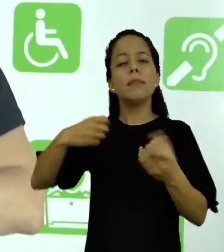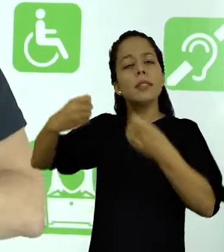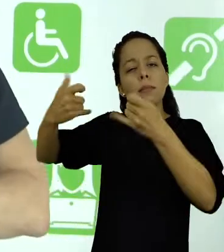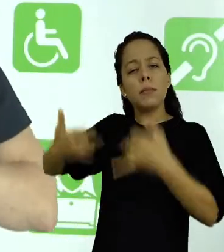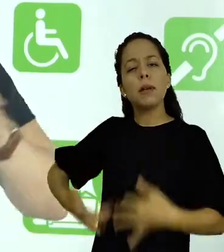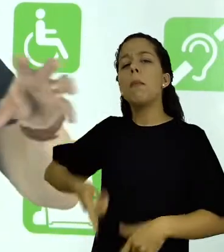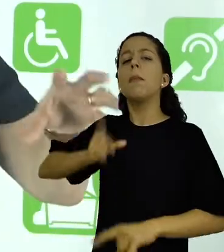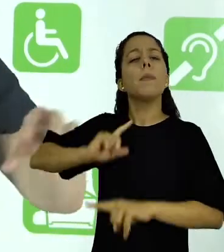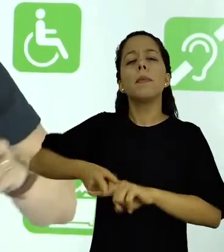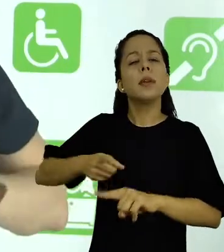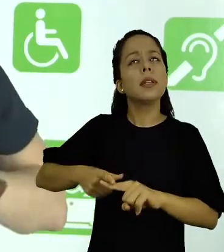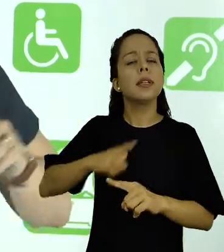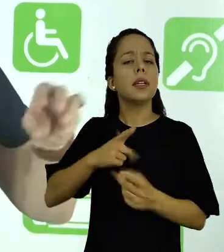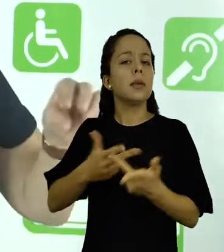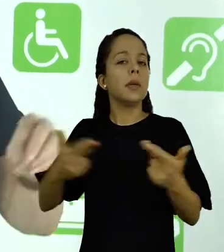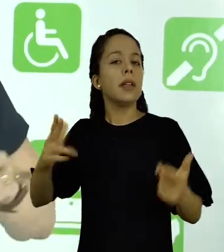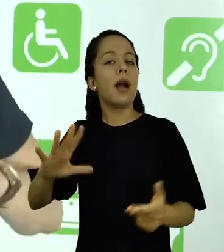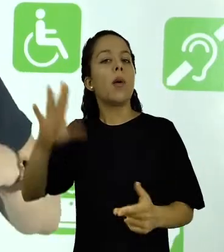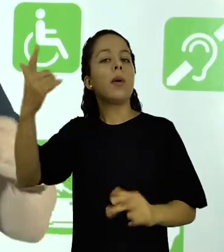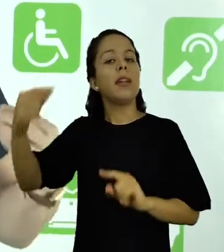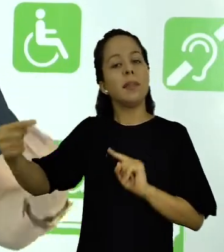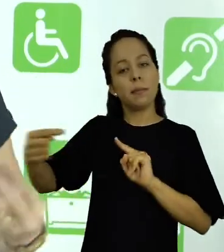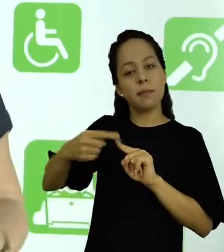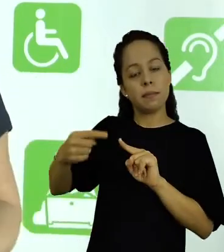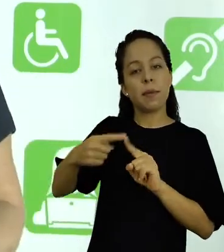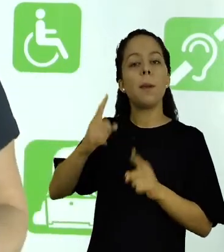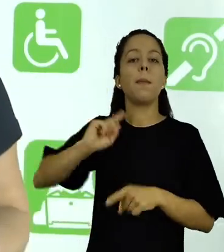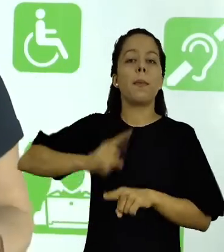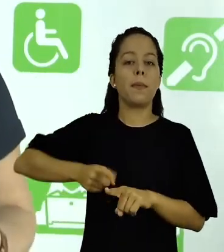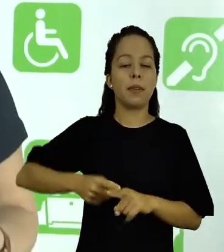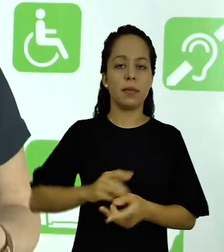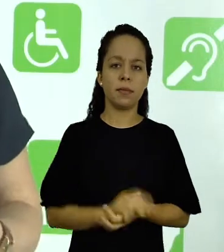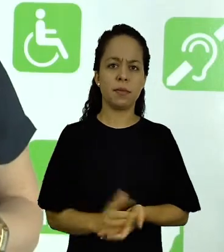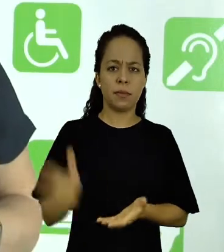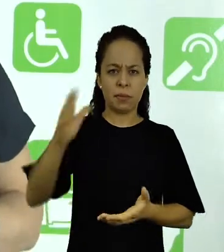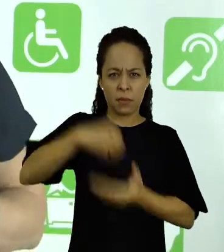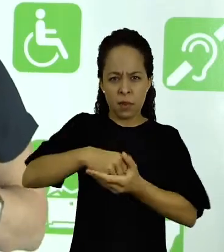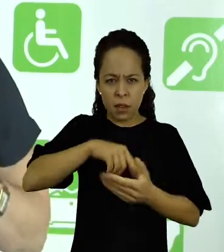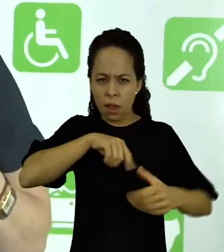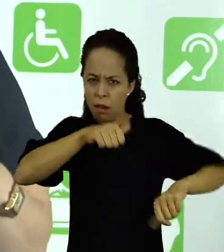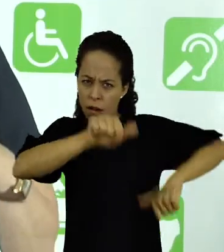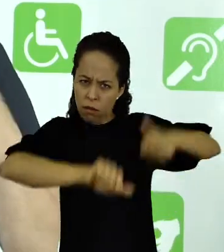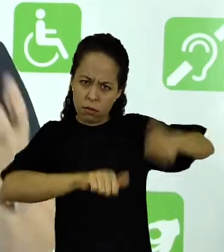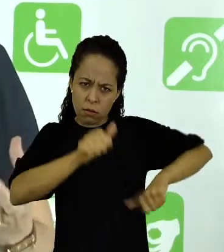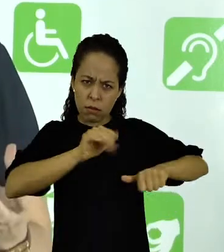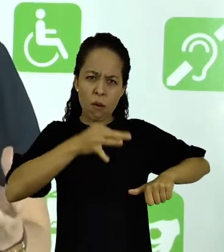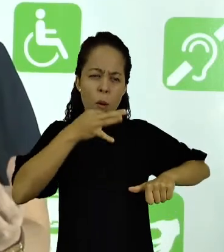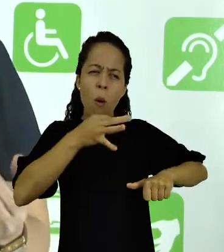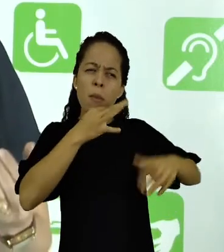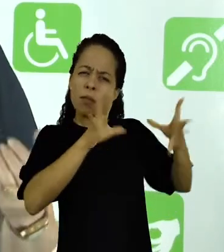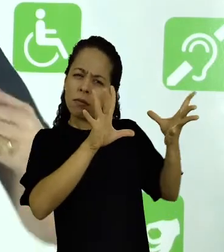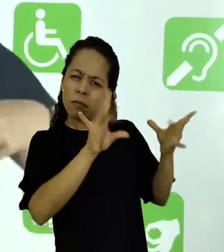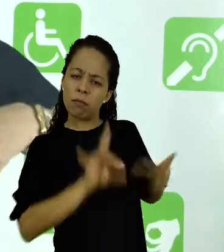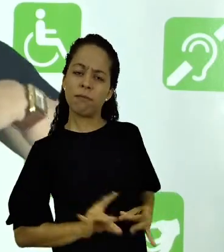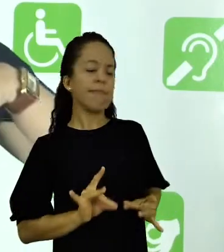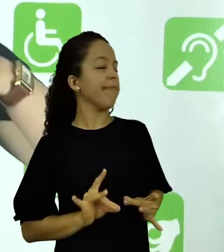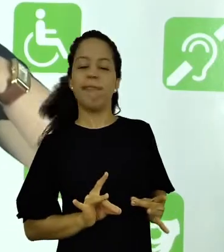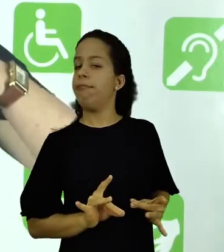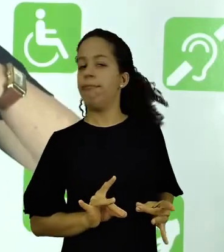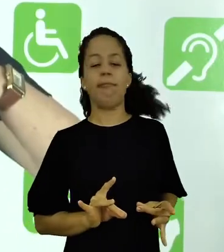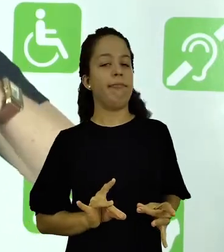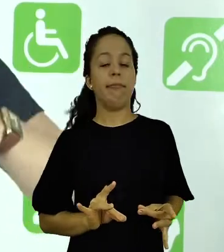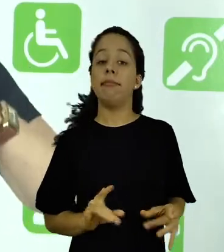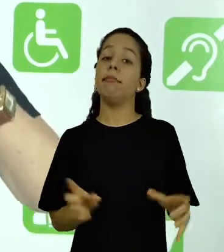a ocorrência de fatos relacionados a esse fenômeno. Ele não tem uma análise crítica e ele não